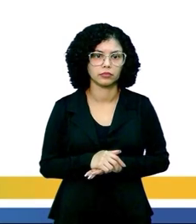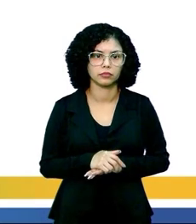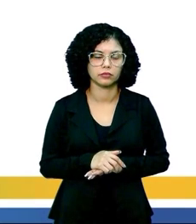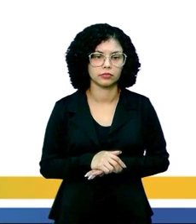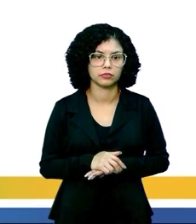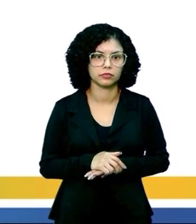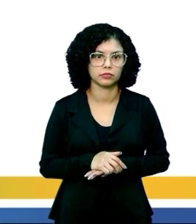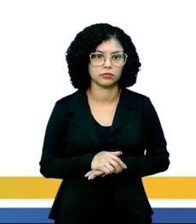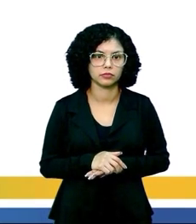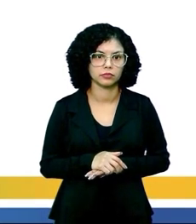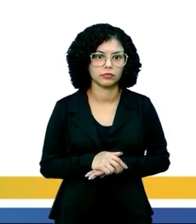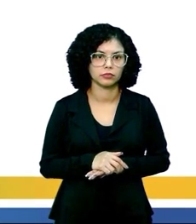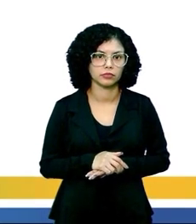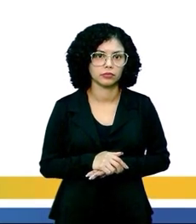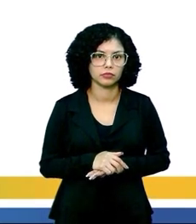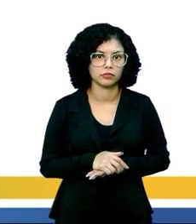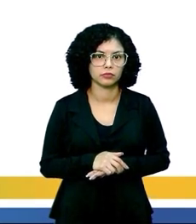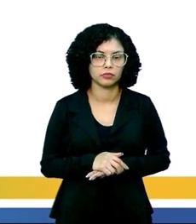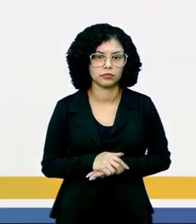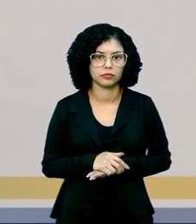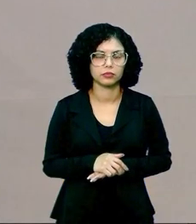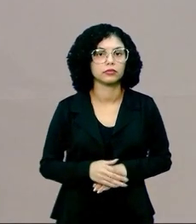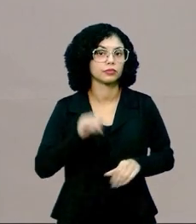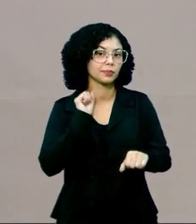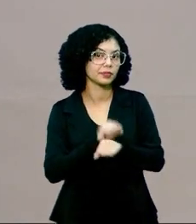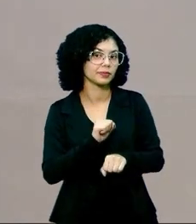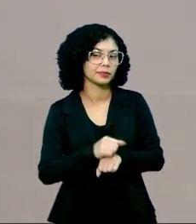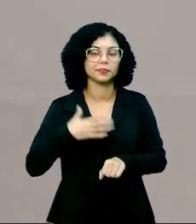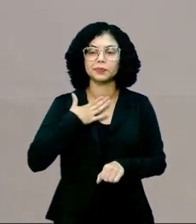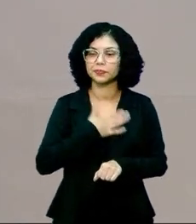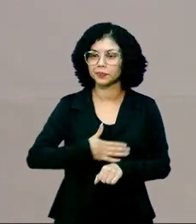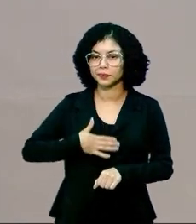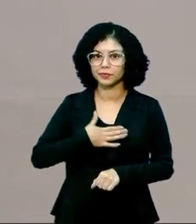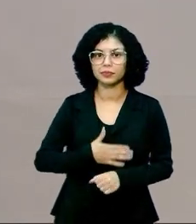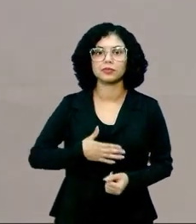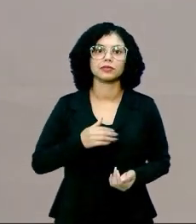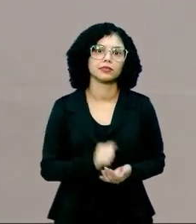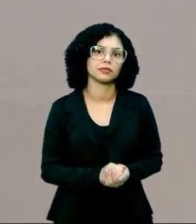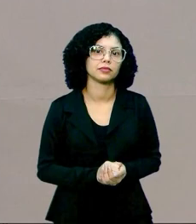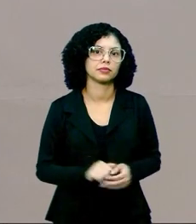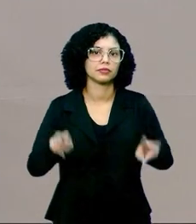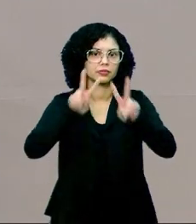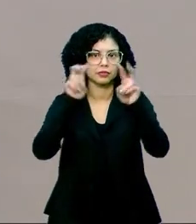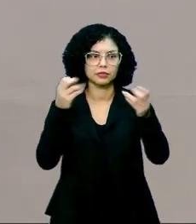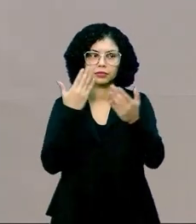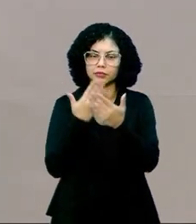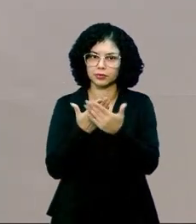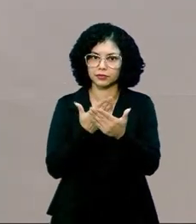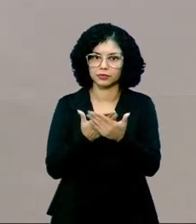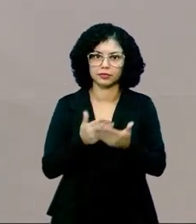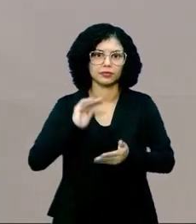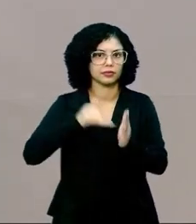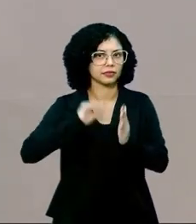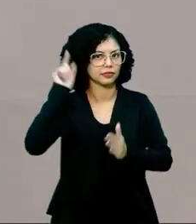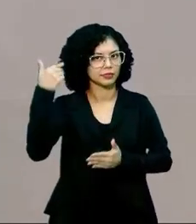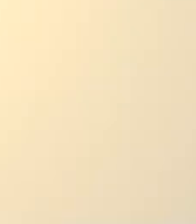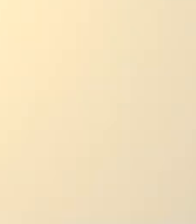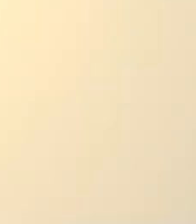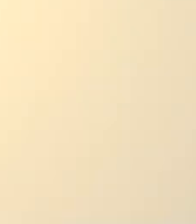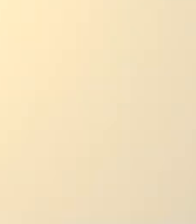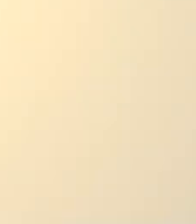a gente fica por aqui, tá? Espero que vocês tenham aprendido aí os assuntos de hoje e até a próxima!